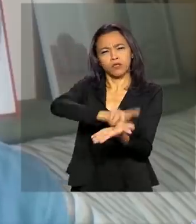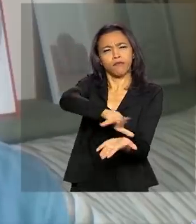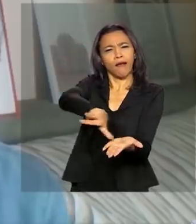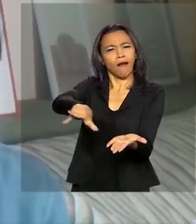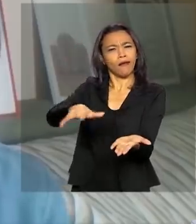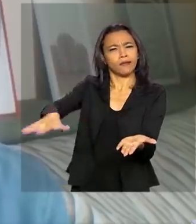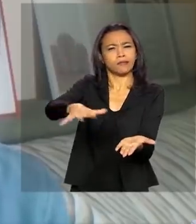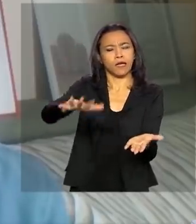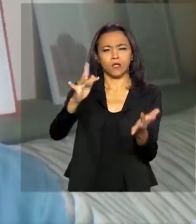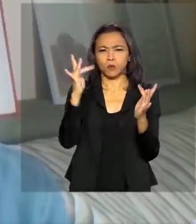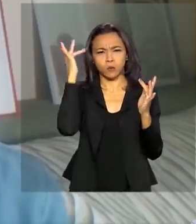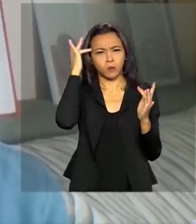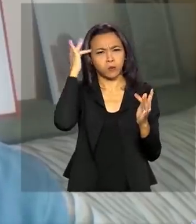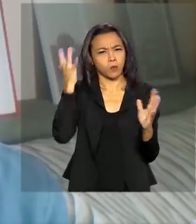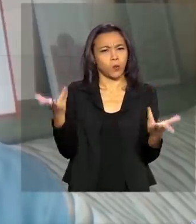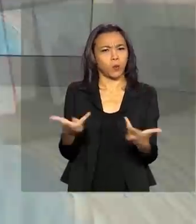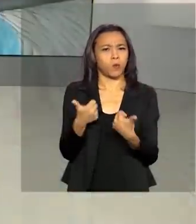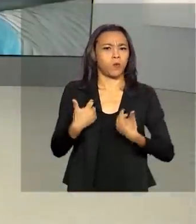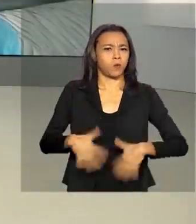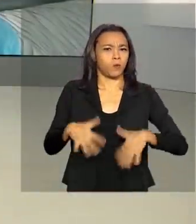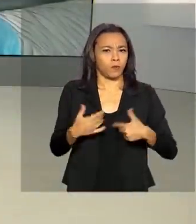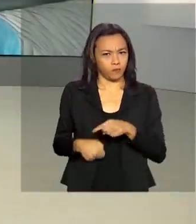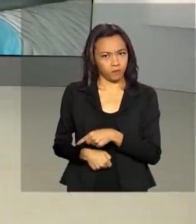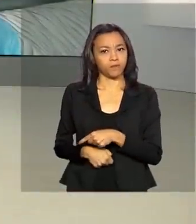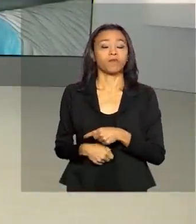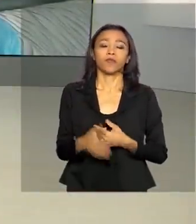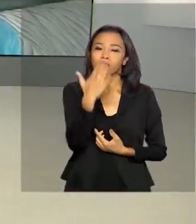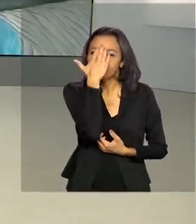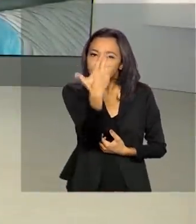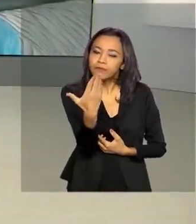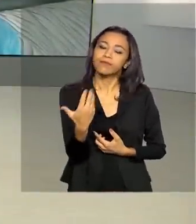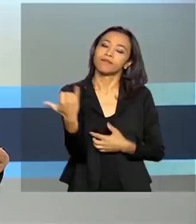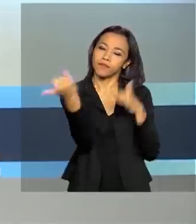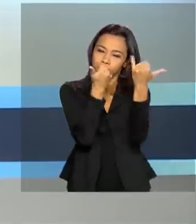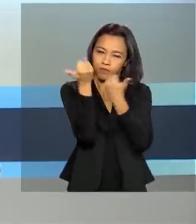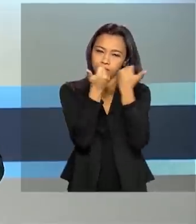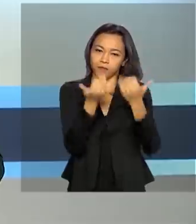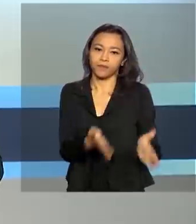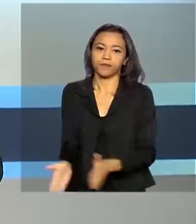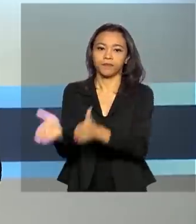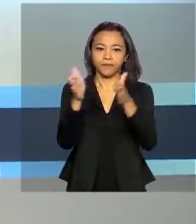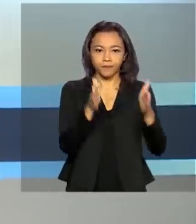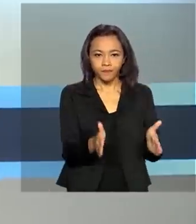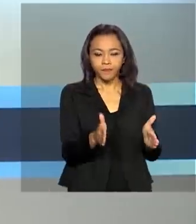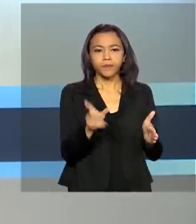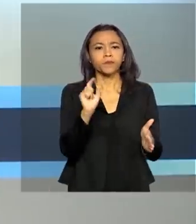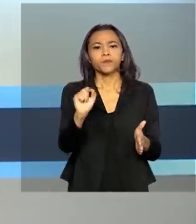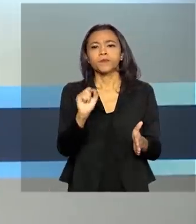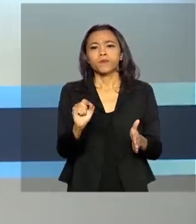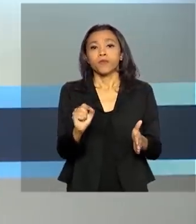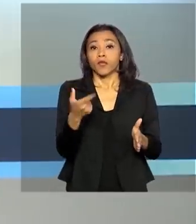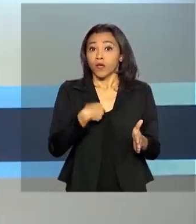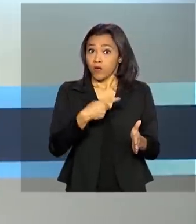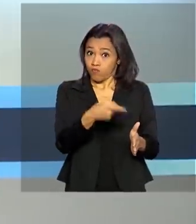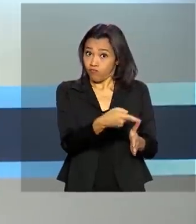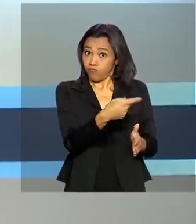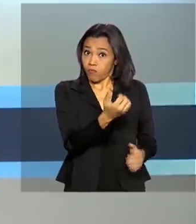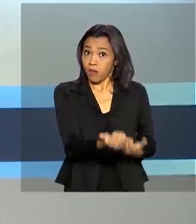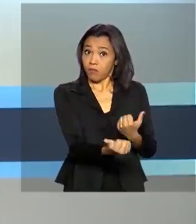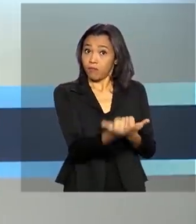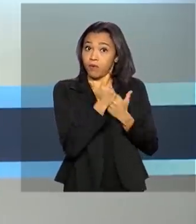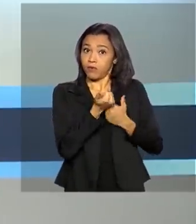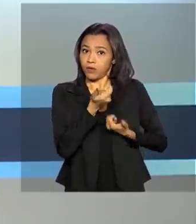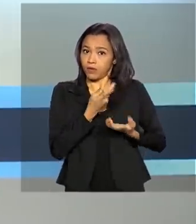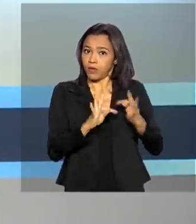altamente qualificados. Renata. Certo, Priscila, obrigada pelas suas informações. Um recurso da tecnologia pode